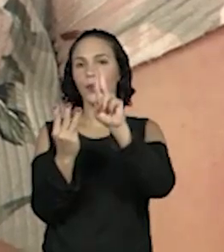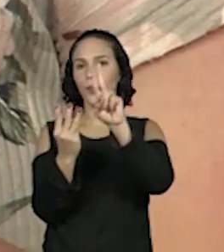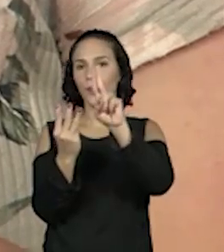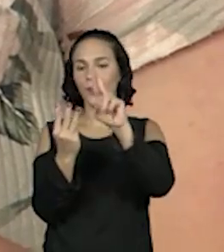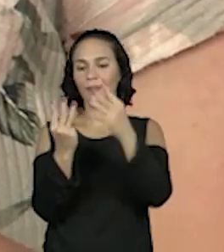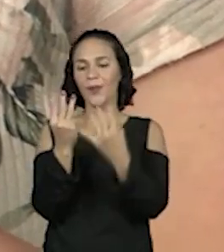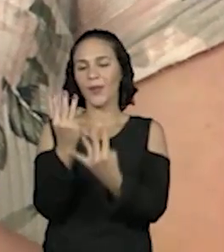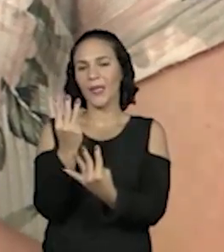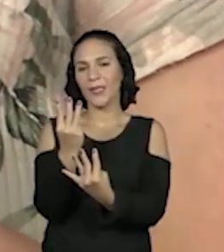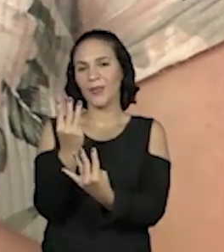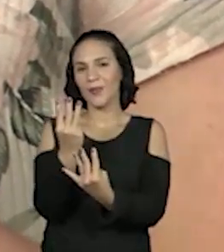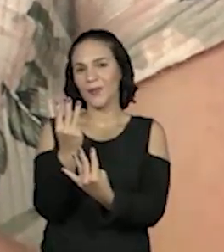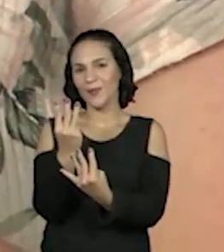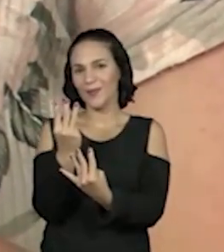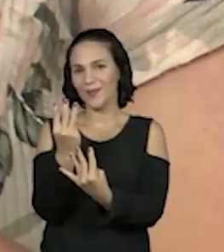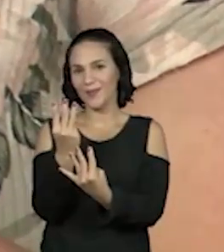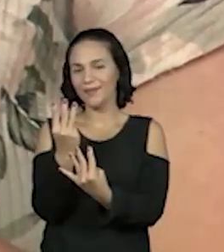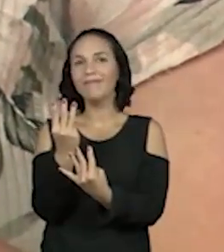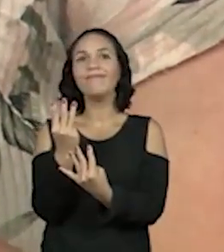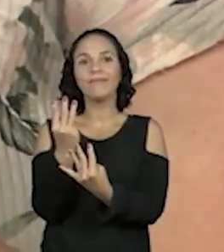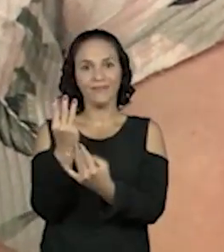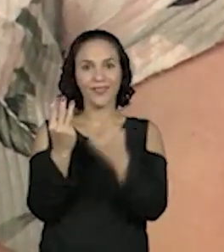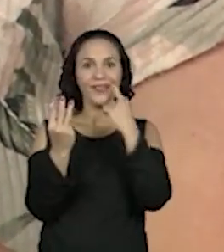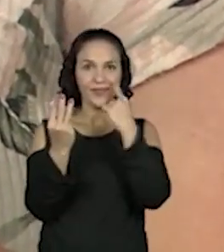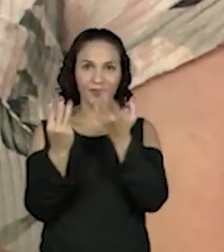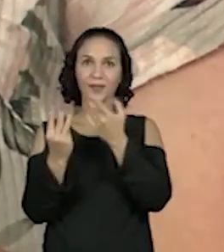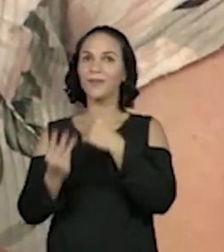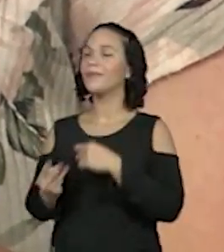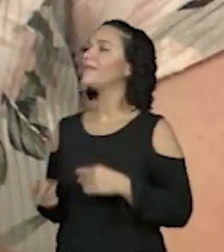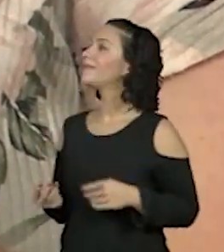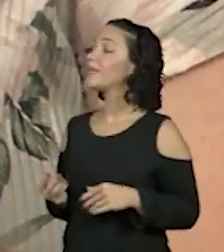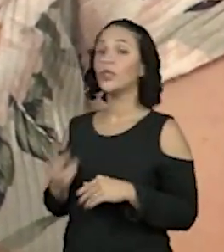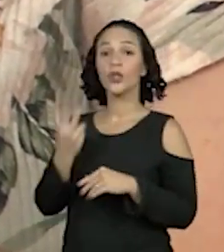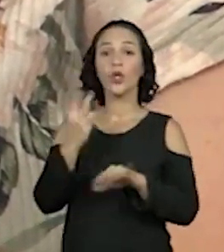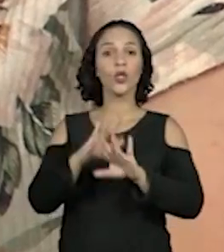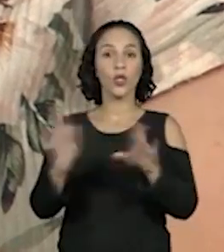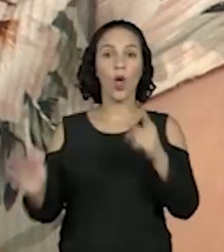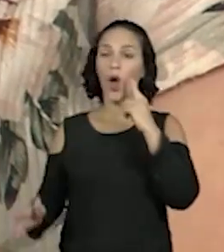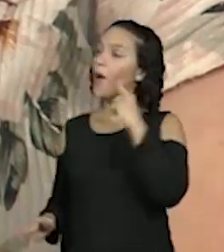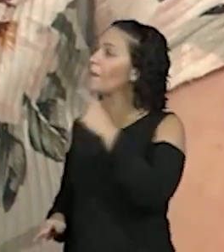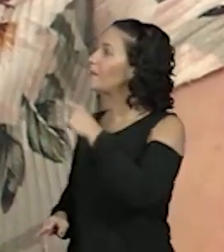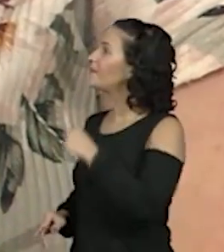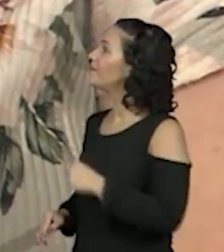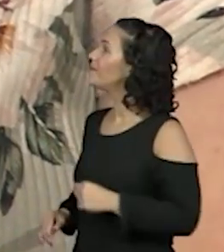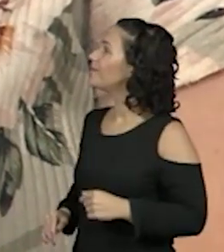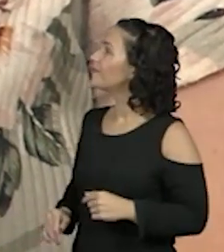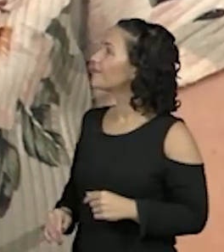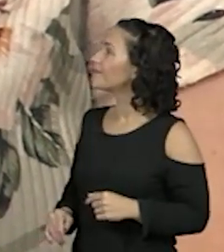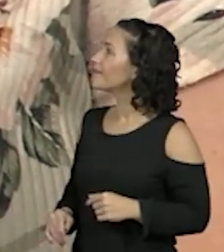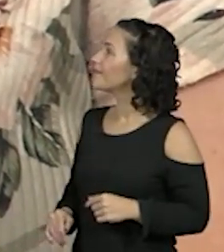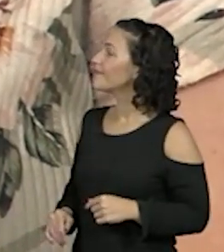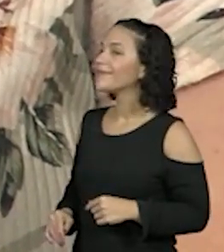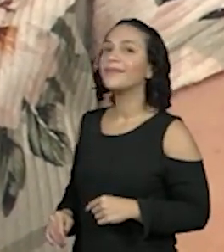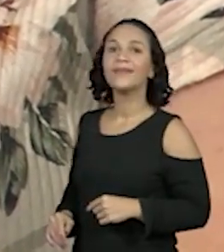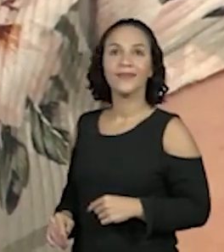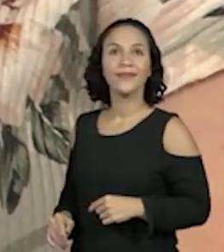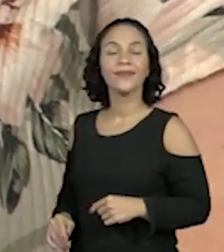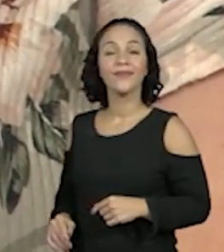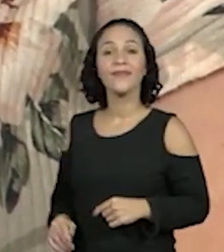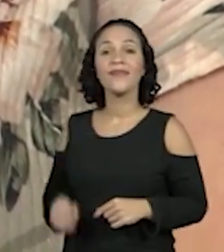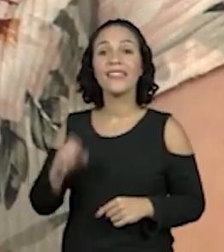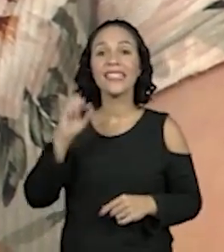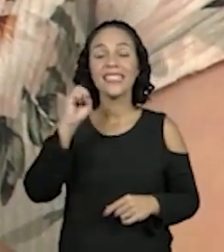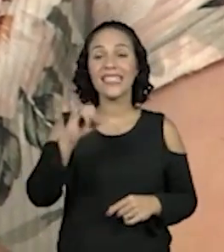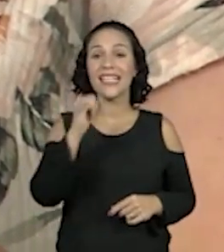unidade aqui, ó. Temos apenas duas fichas, no caso. Isso. Agora, mostra que se a gente errar e